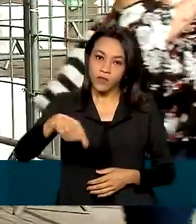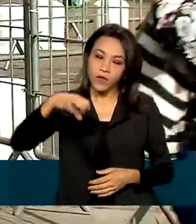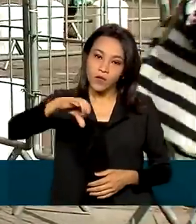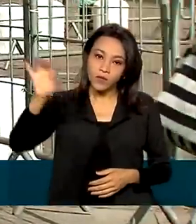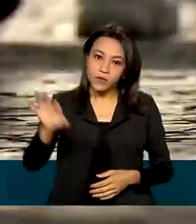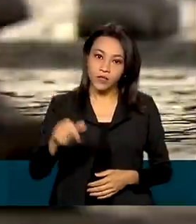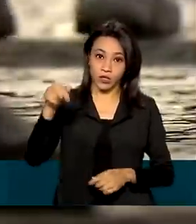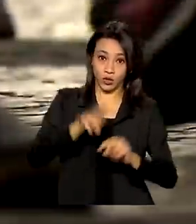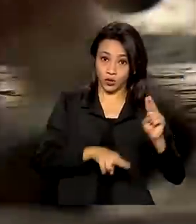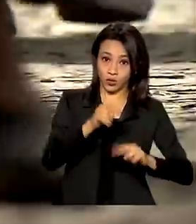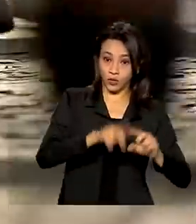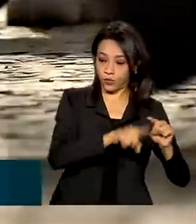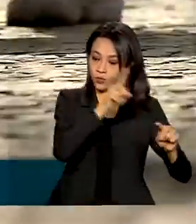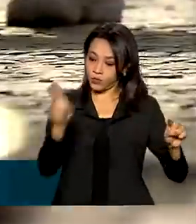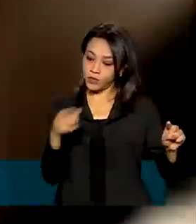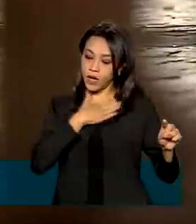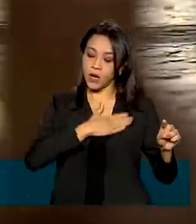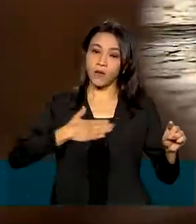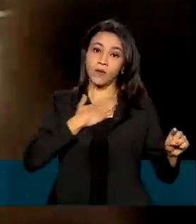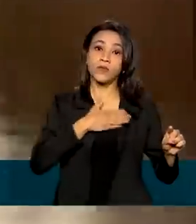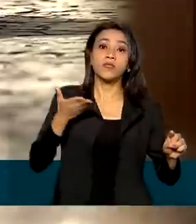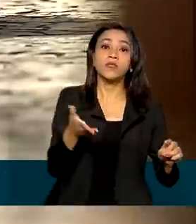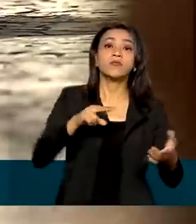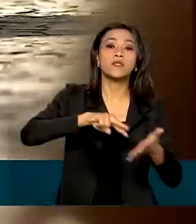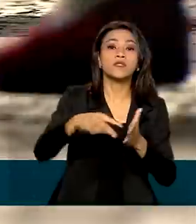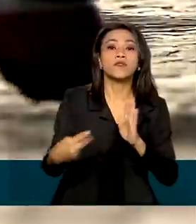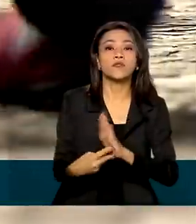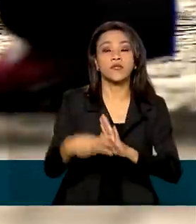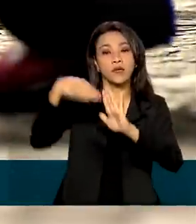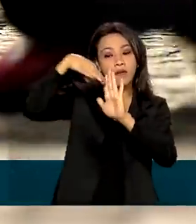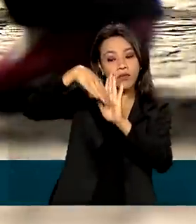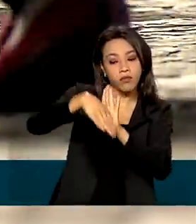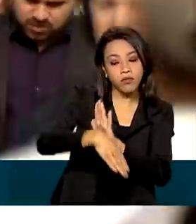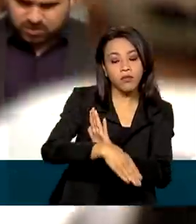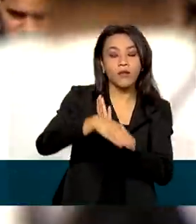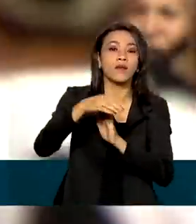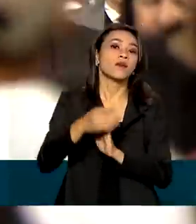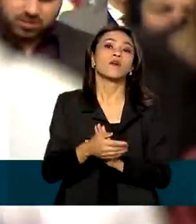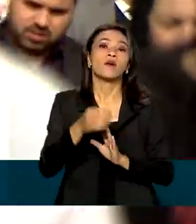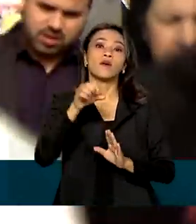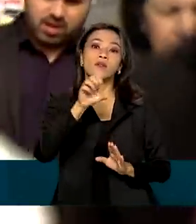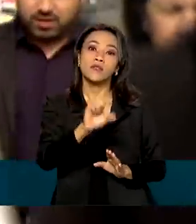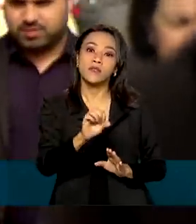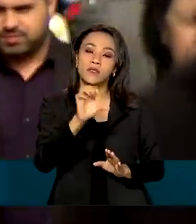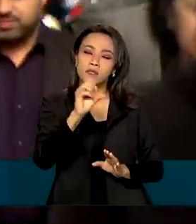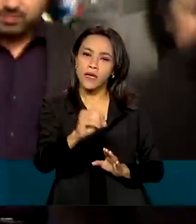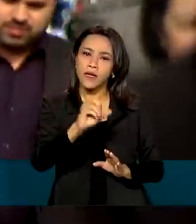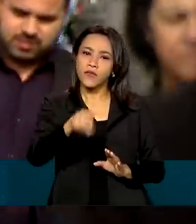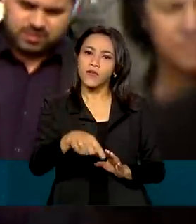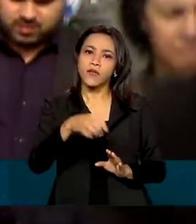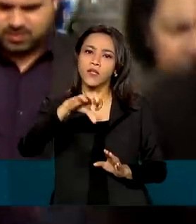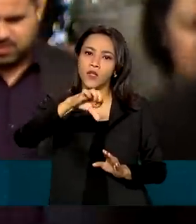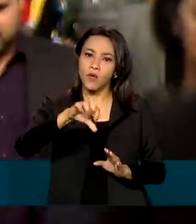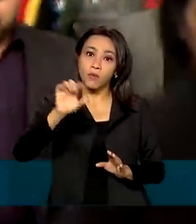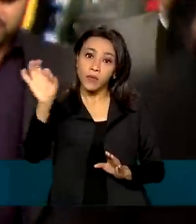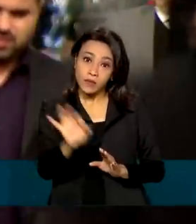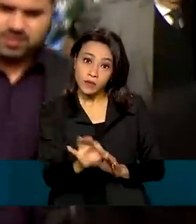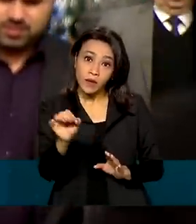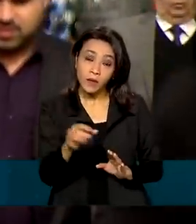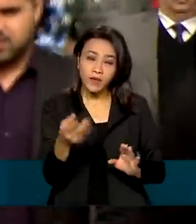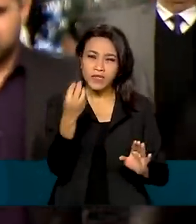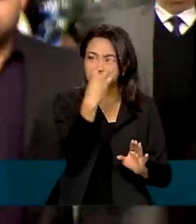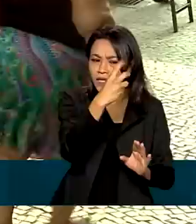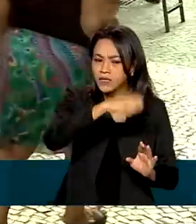agosto desse ano. Isso representa uma queda de 0,9 ponto percentual em relação ao trimestre